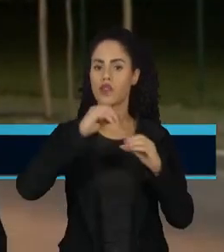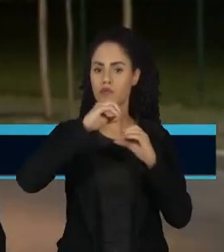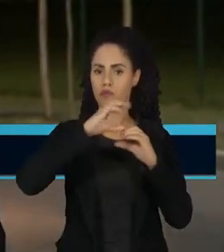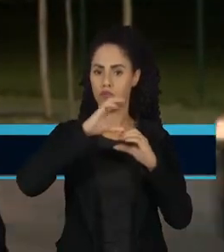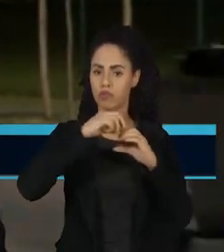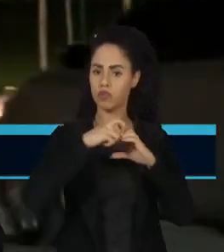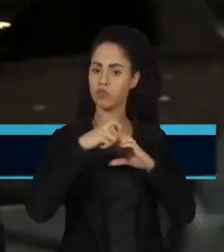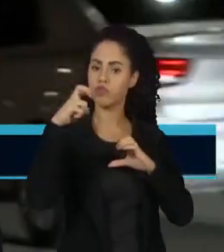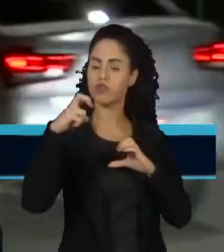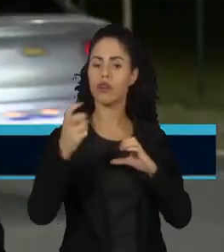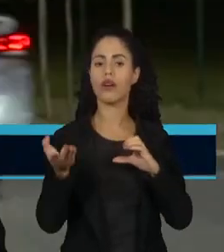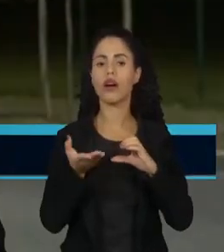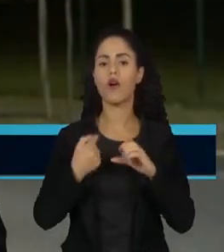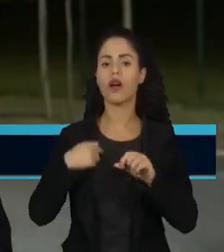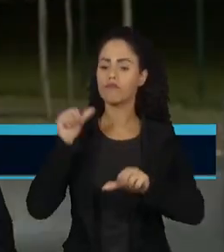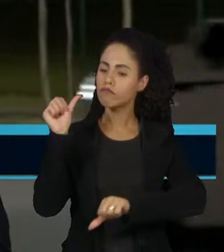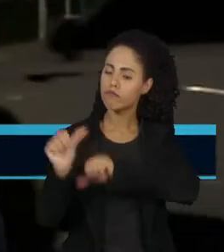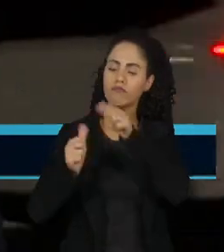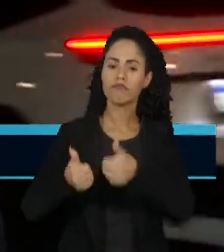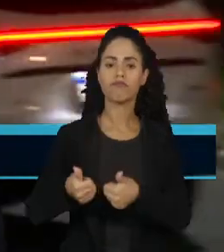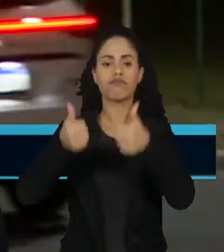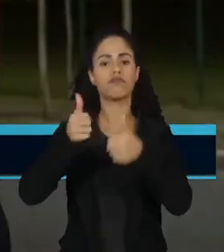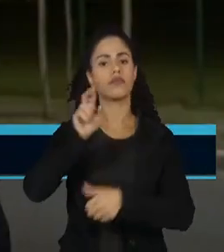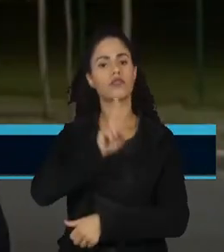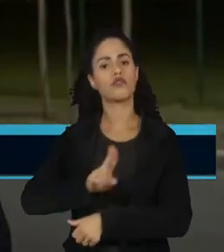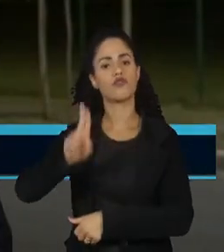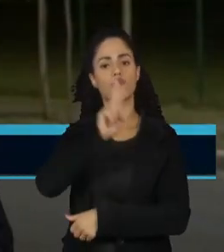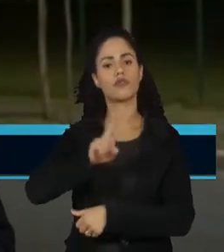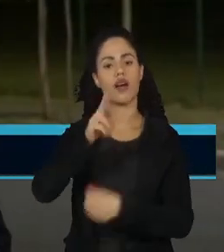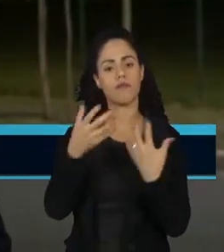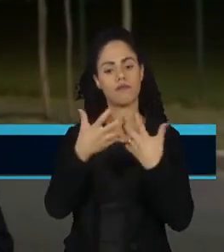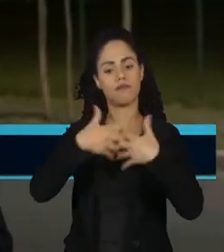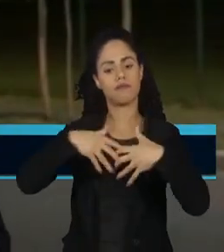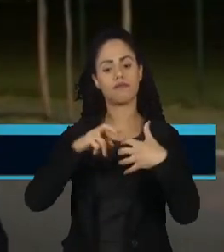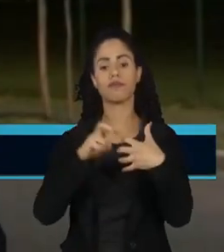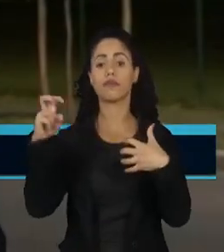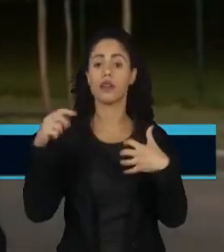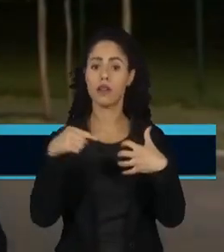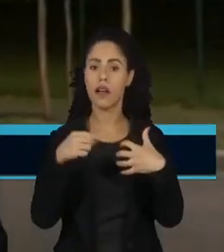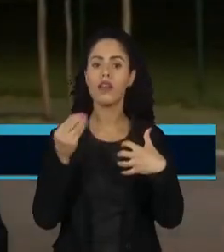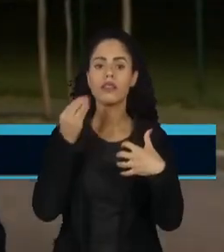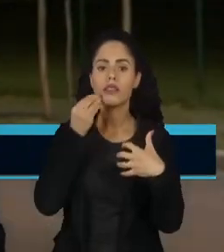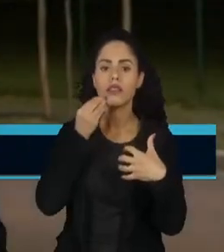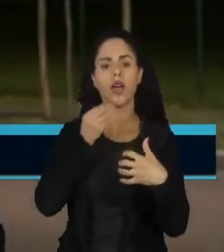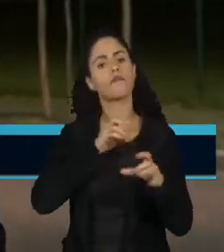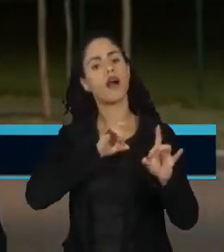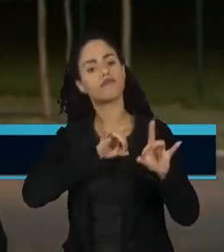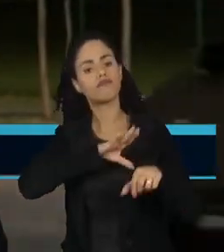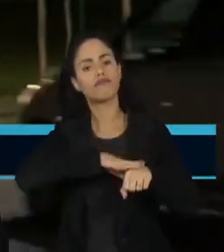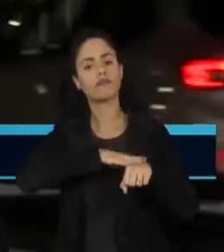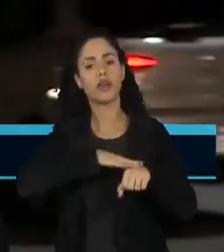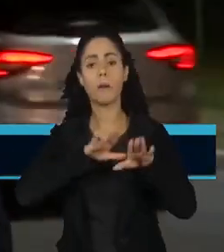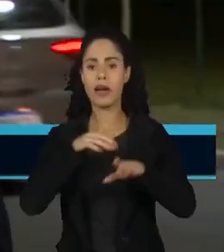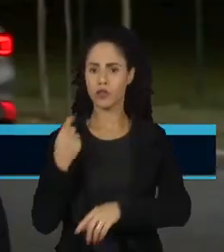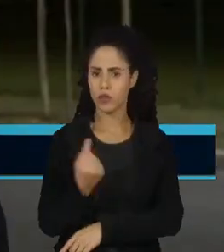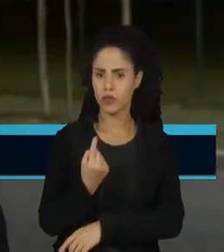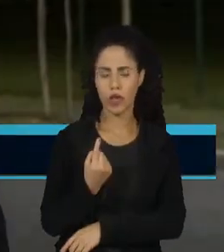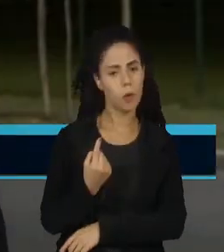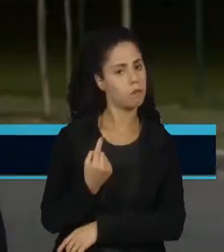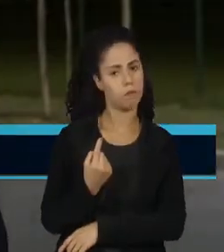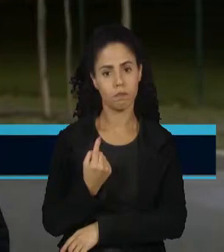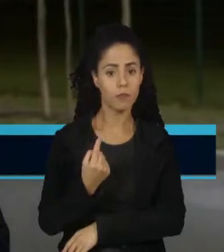representante de uma revolução na utilização das inteligências artificiais generativas. Mas ele não está sozinho.